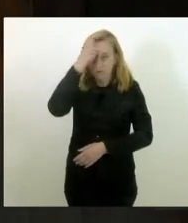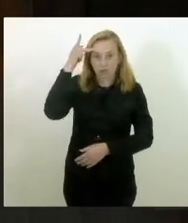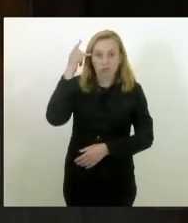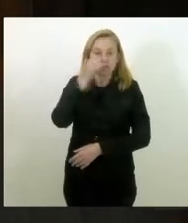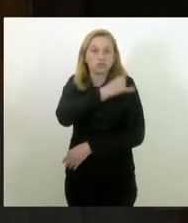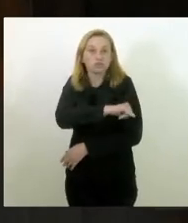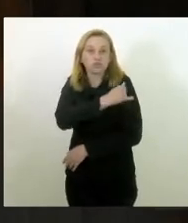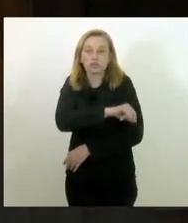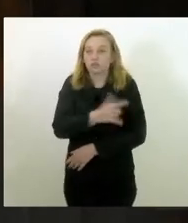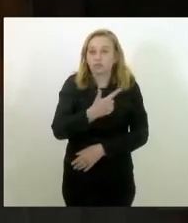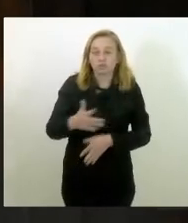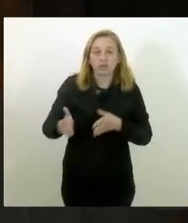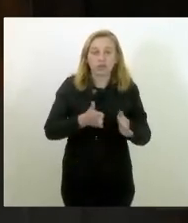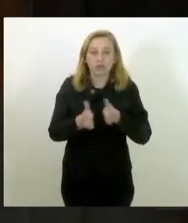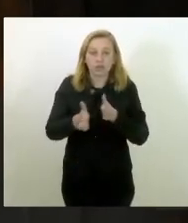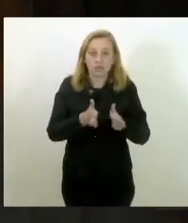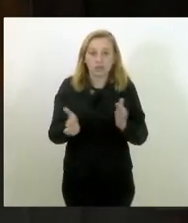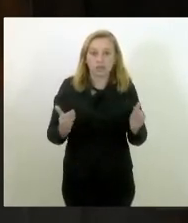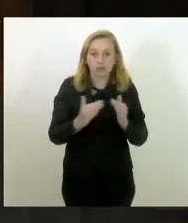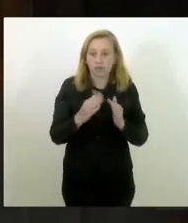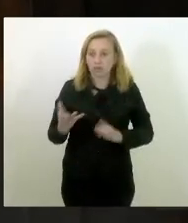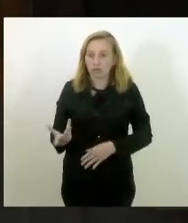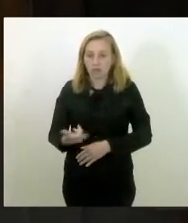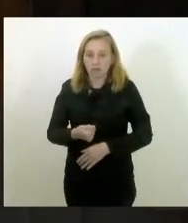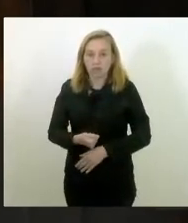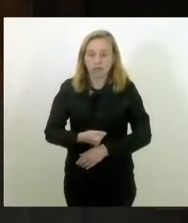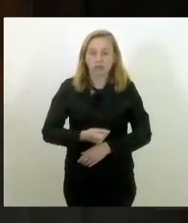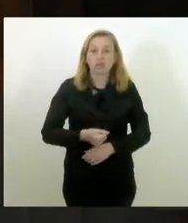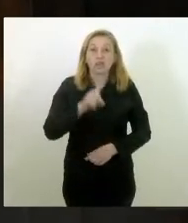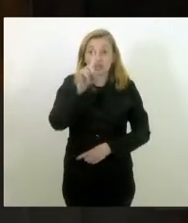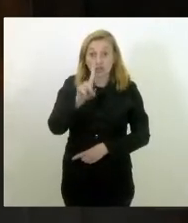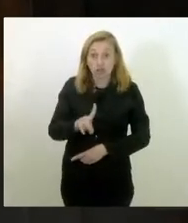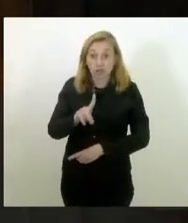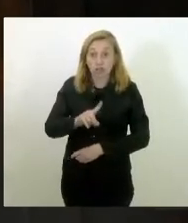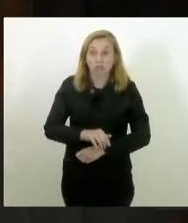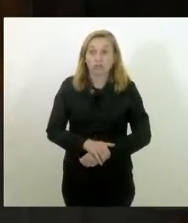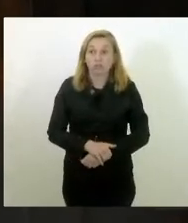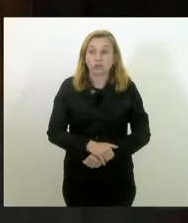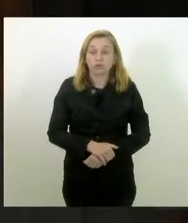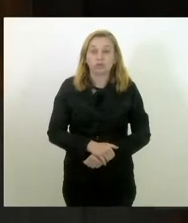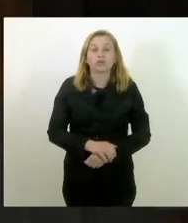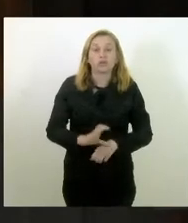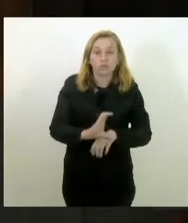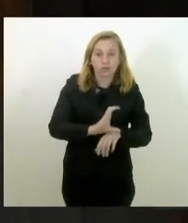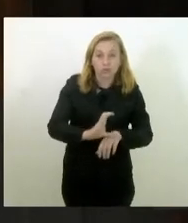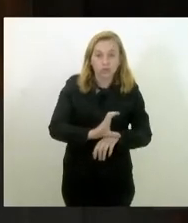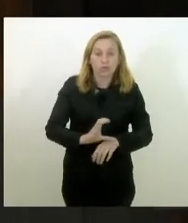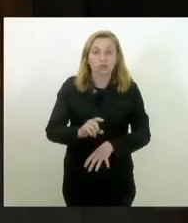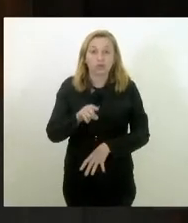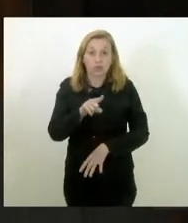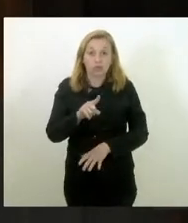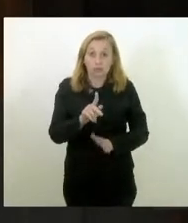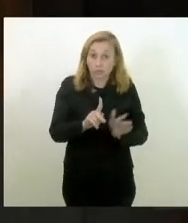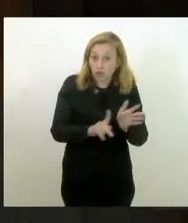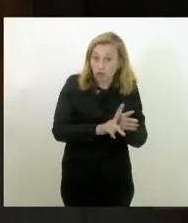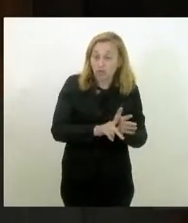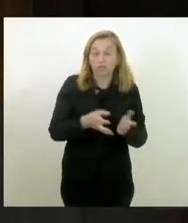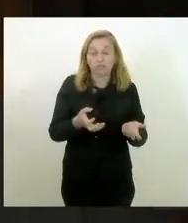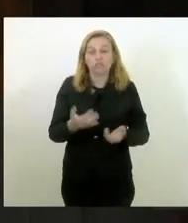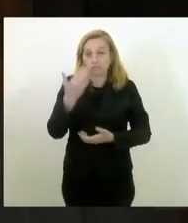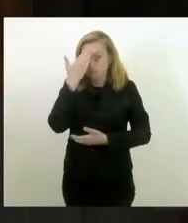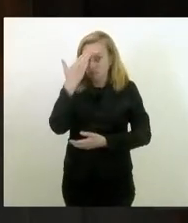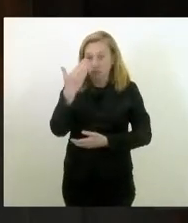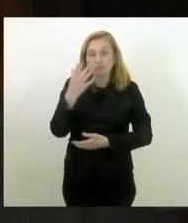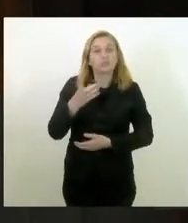acesso à moradia digna, que é inclusive um direito constitucional. Esse projeto, eu quero agradecer ao